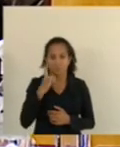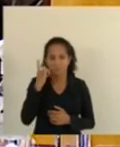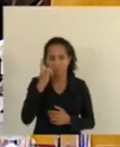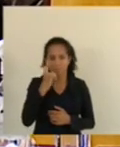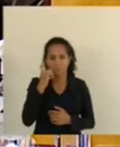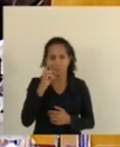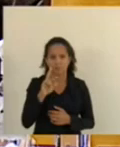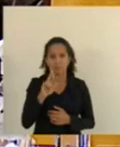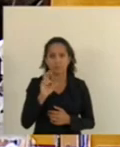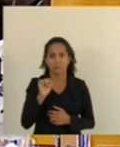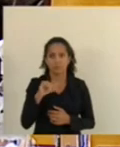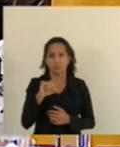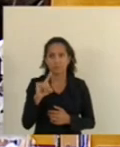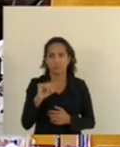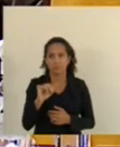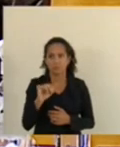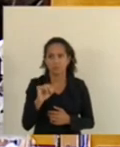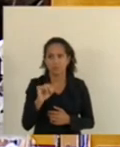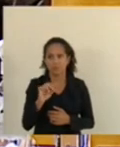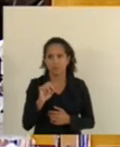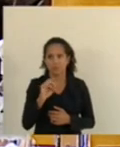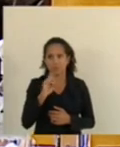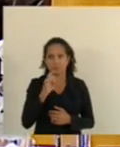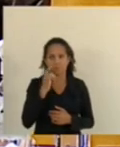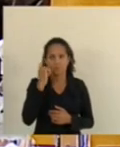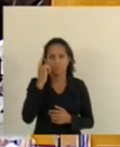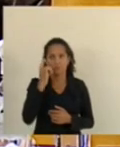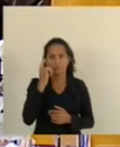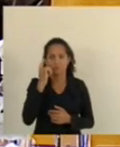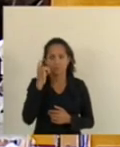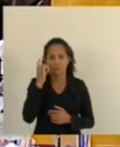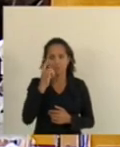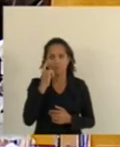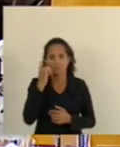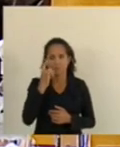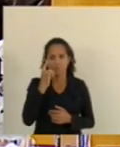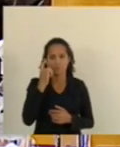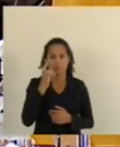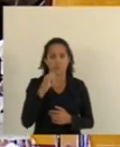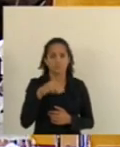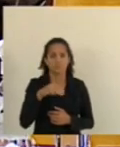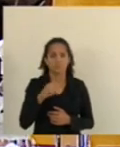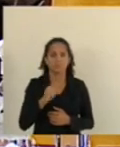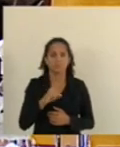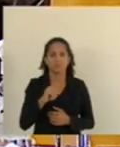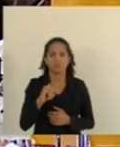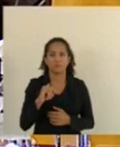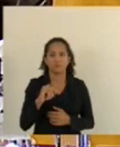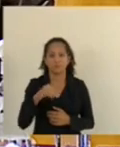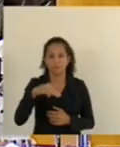Renzo Vasconcelos, com a palavra, deputado Sérgio Majeski.